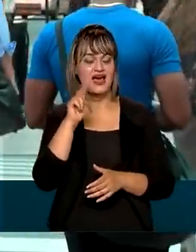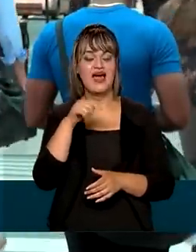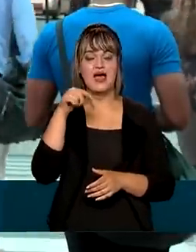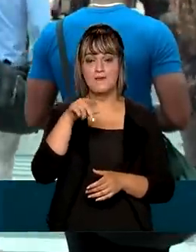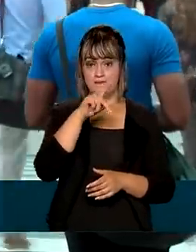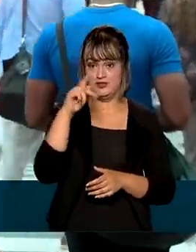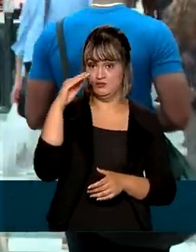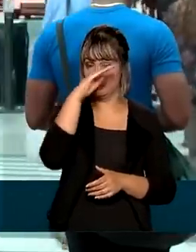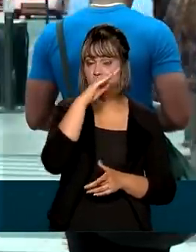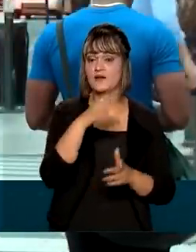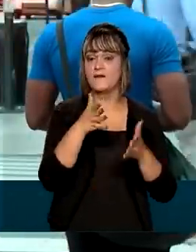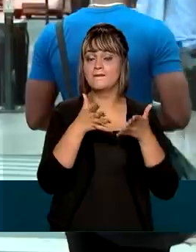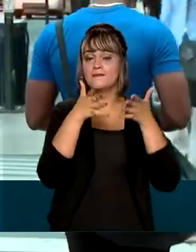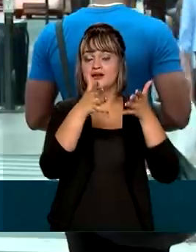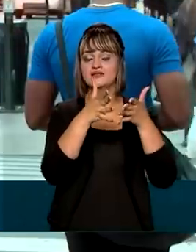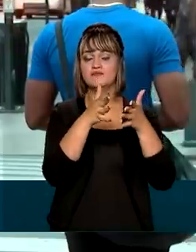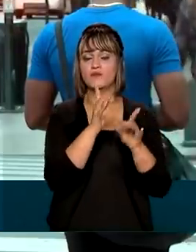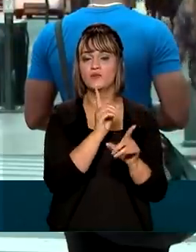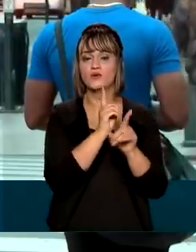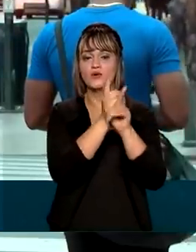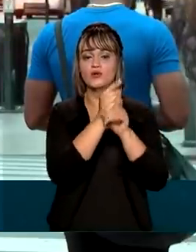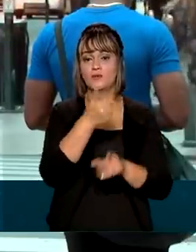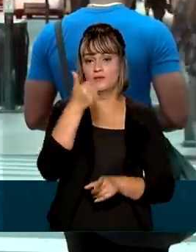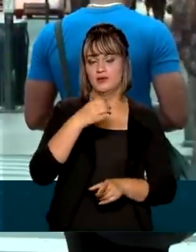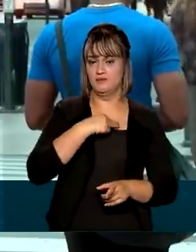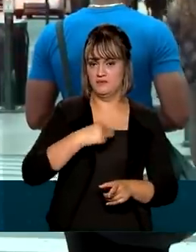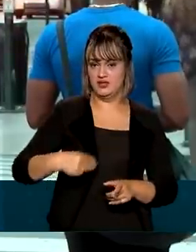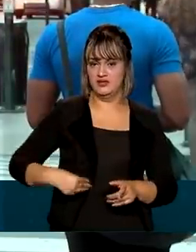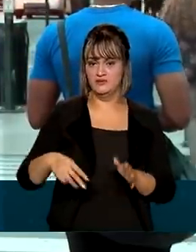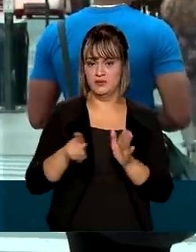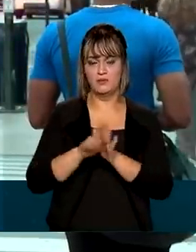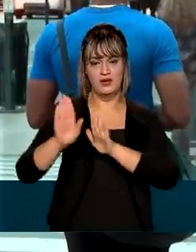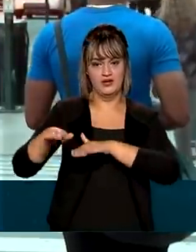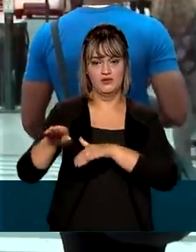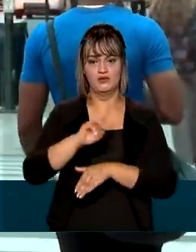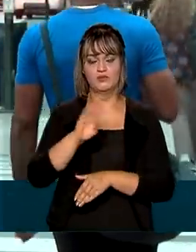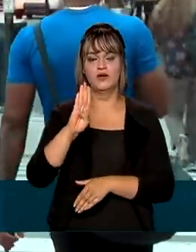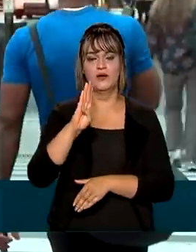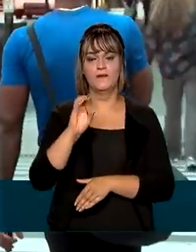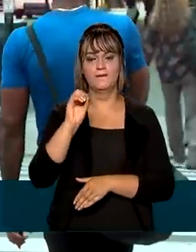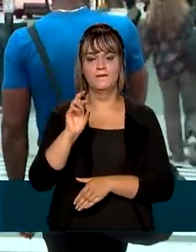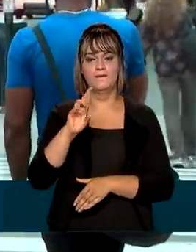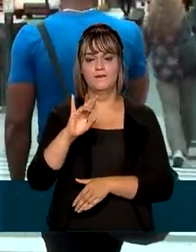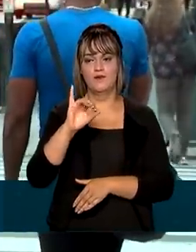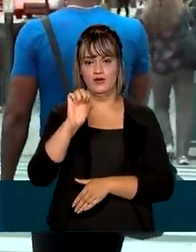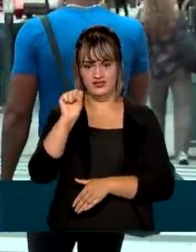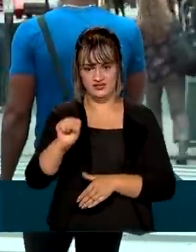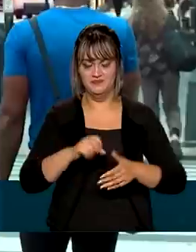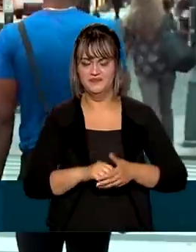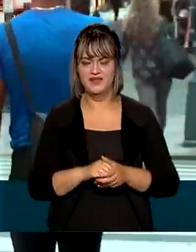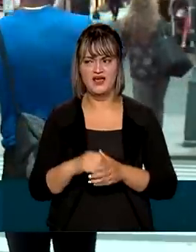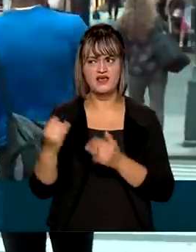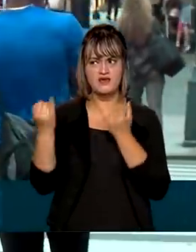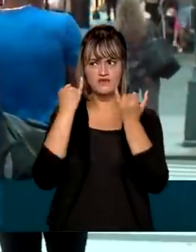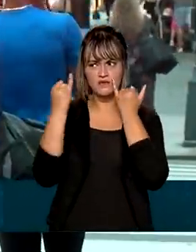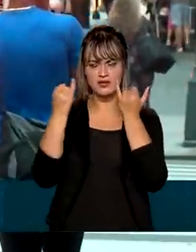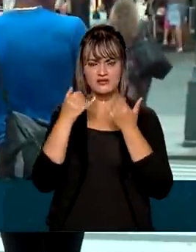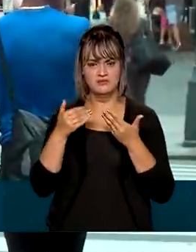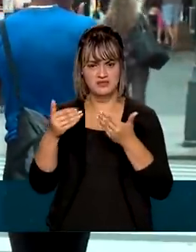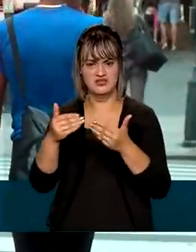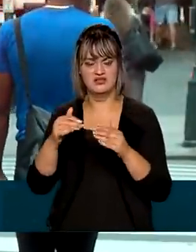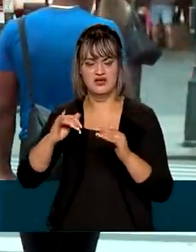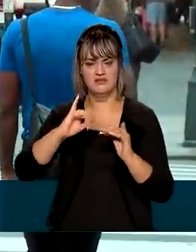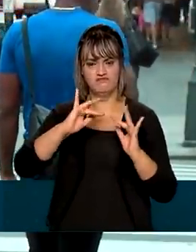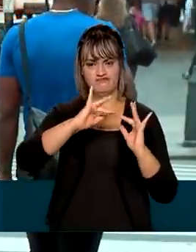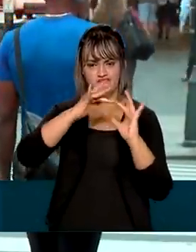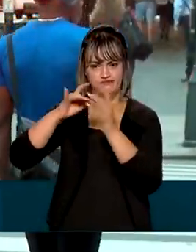participou de um encontro com o primeiro-ministro do Reino Unido, Boris Johnson. E segundo informações do Ministério das